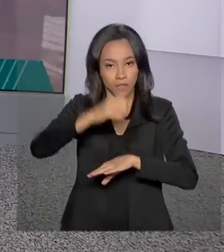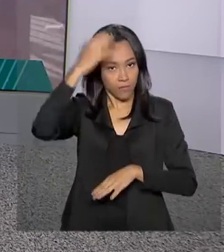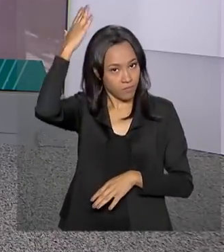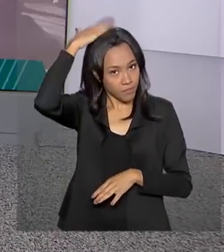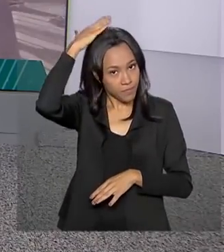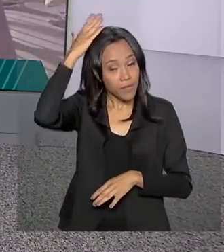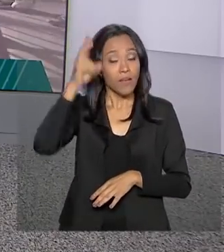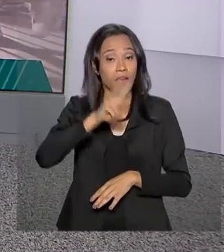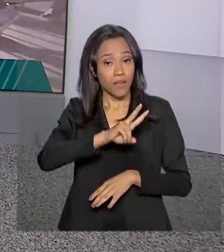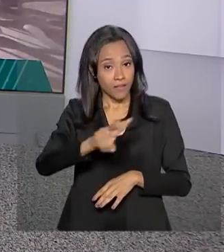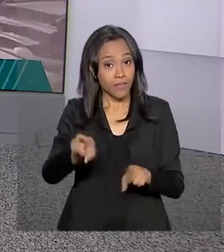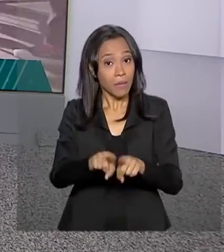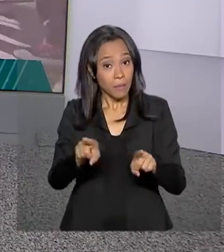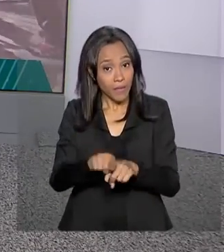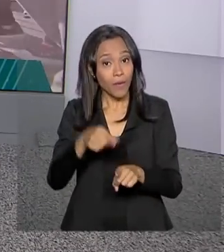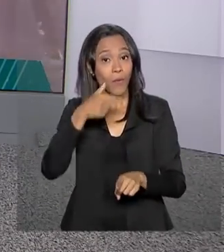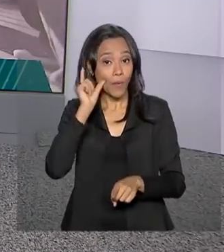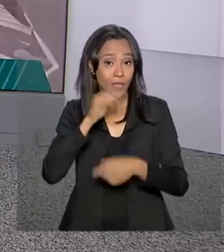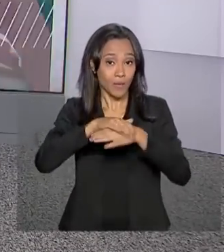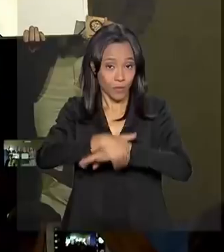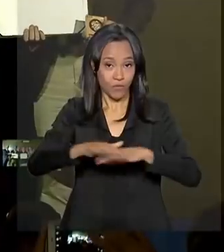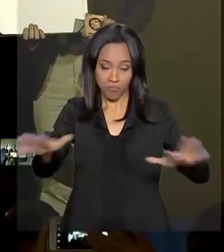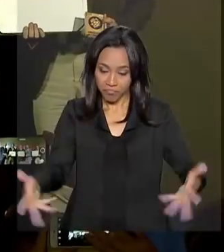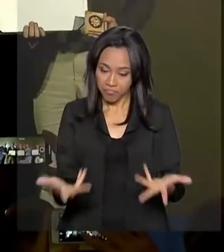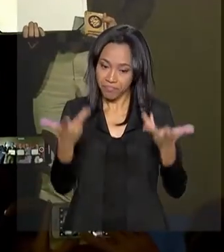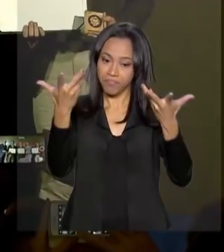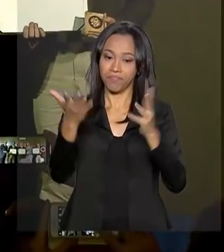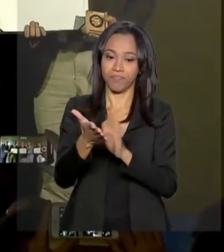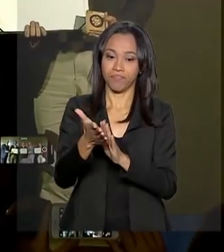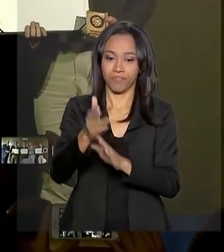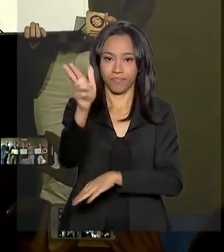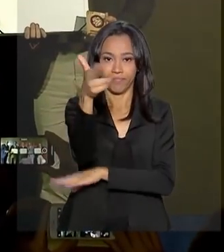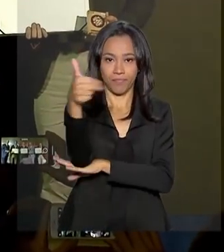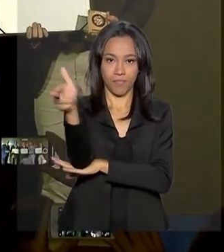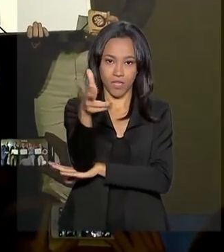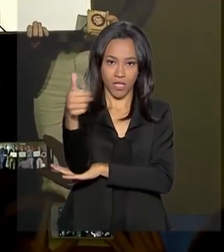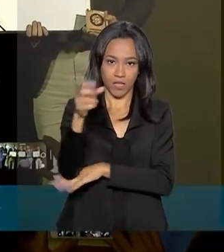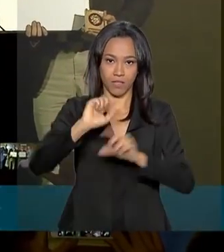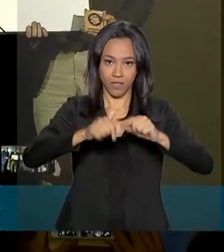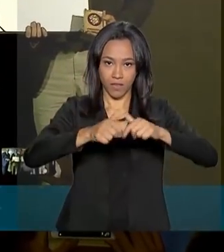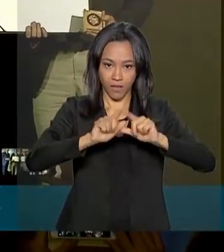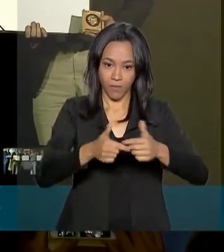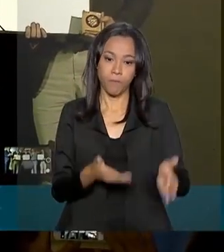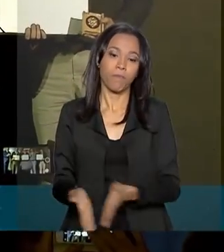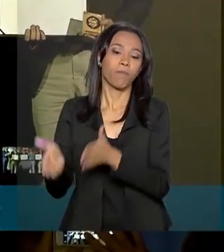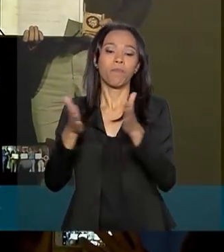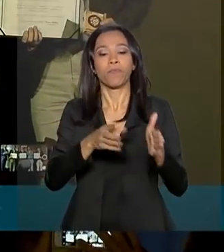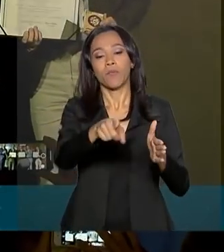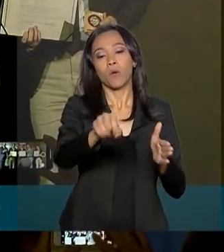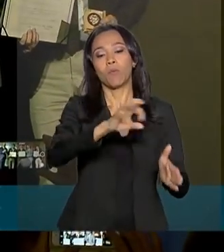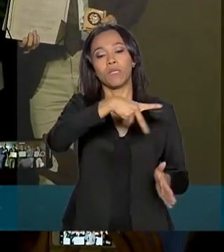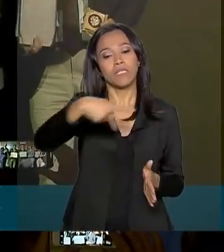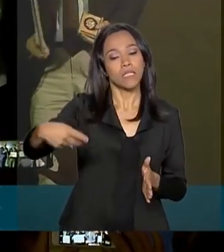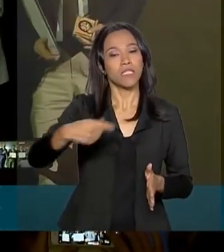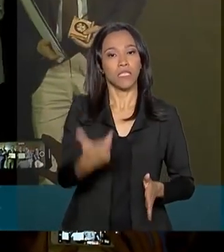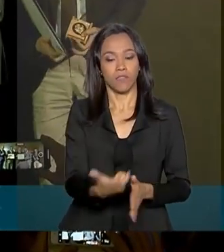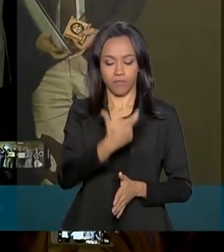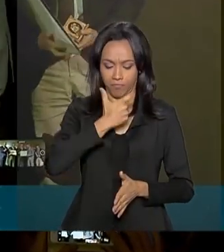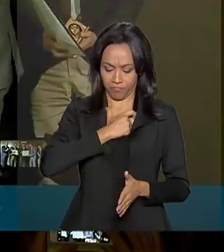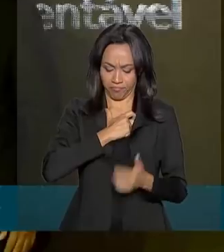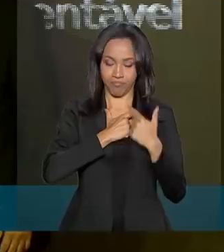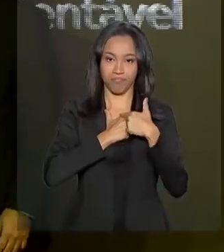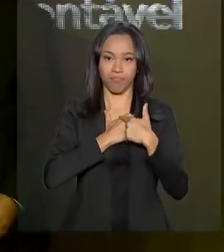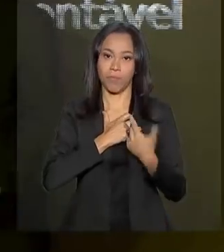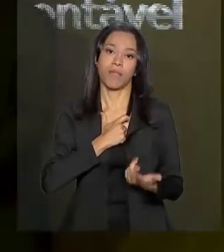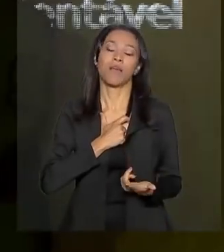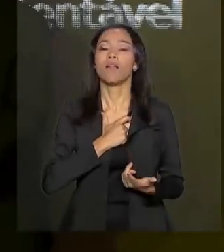homenageado na Embaixada de Israel. O presidente Jair Bolsonaro foi homenageado com a medalha Jerusalém de